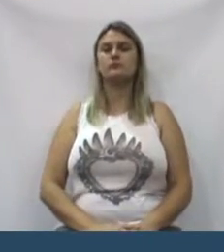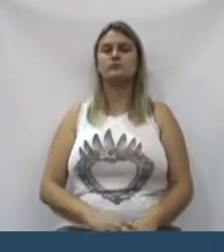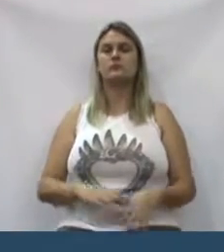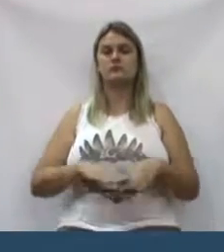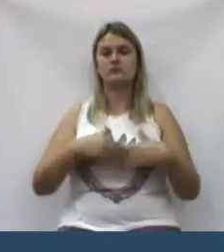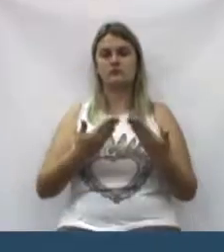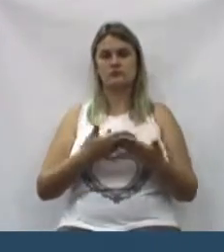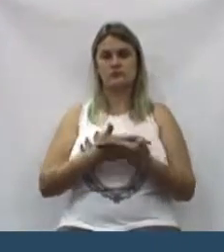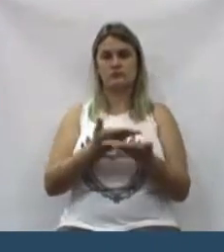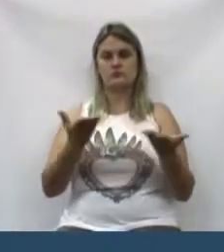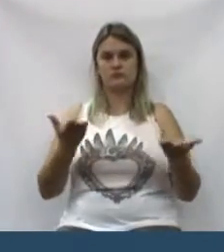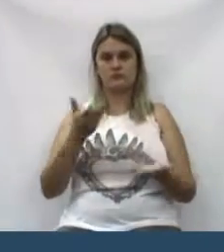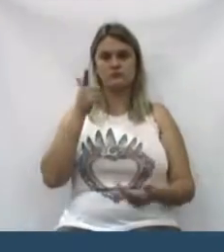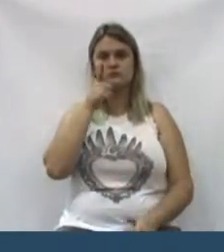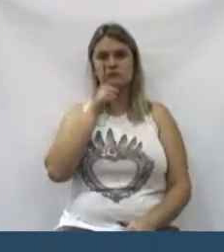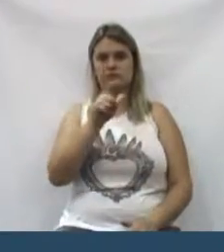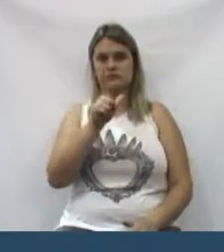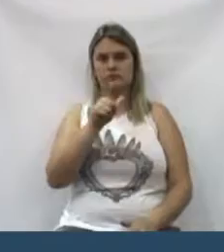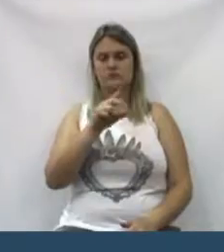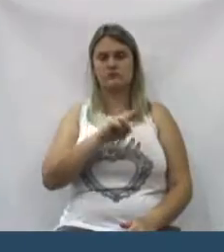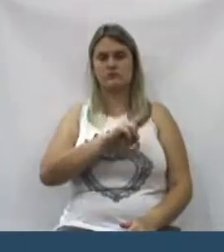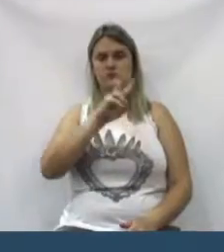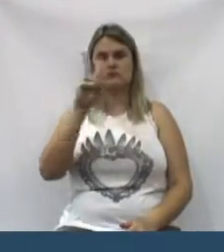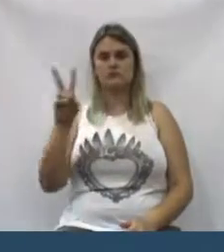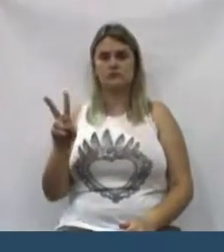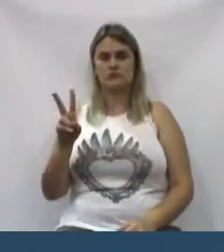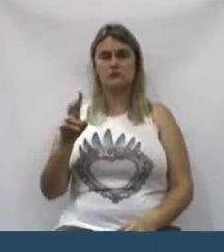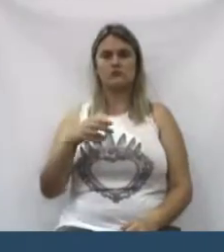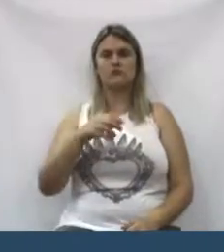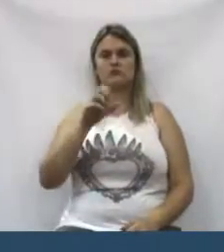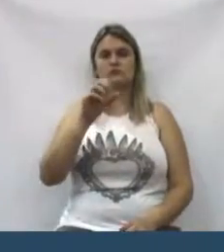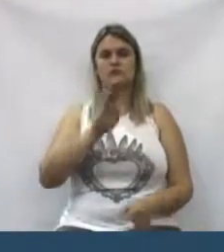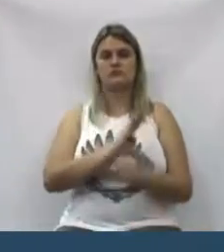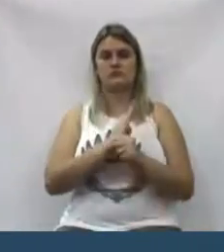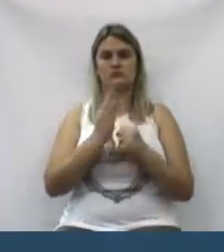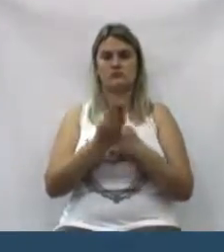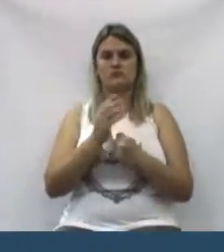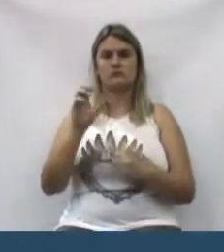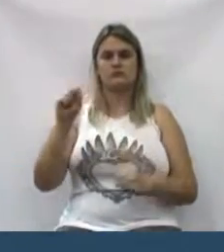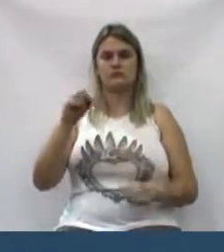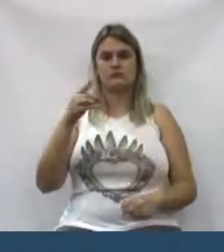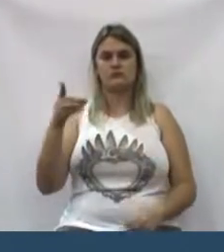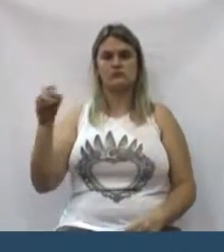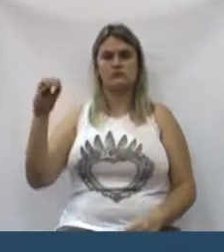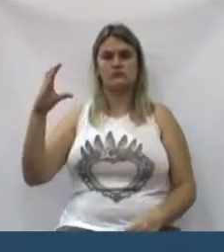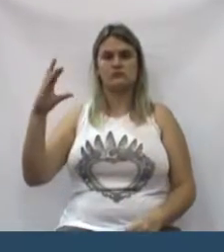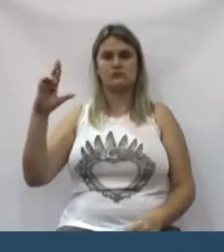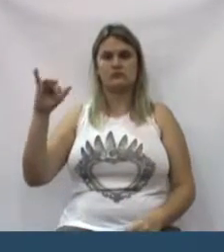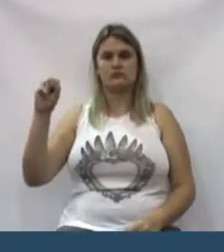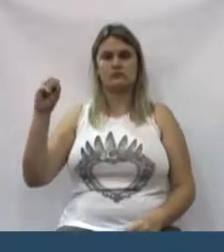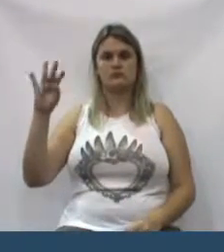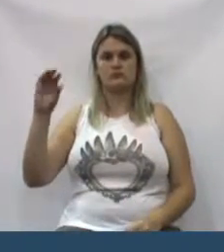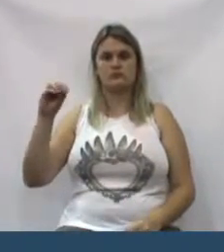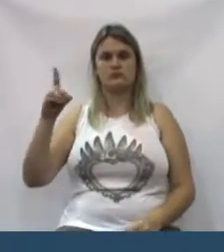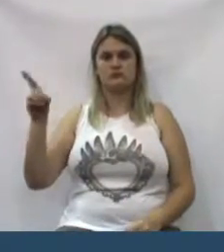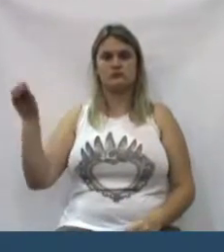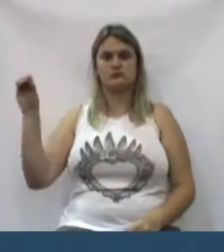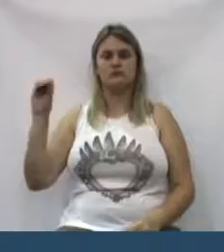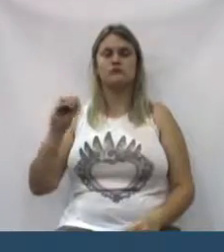todo mundo vai ganhar União da Vitória, São Cristóvão, União da Vitória também, mas São Cristóvão